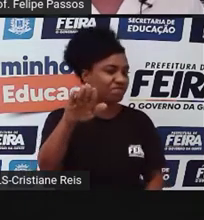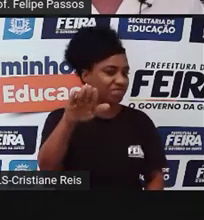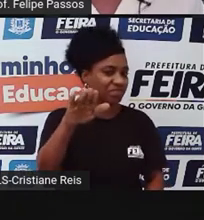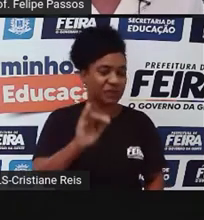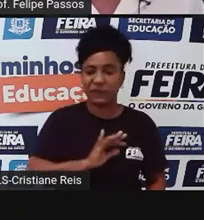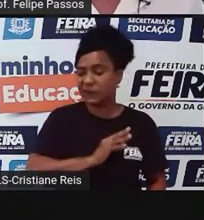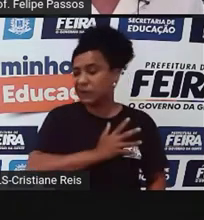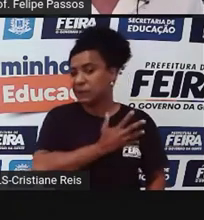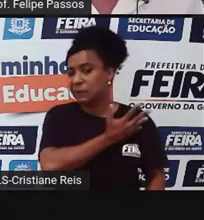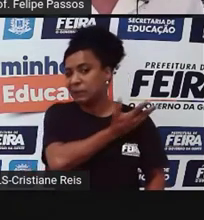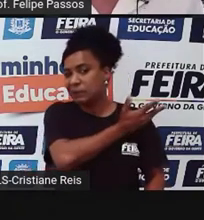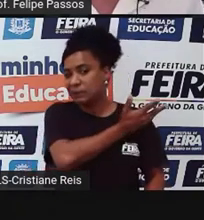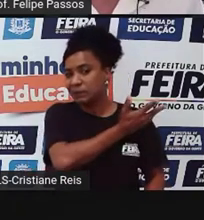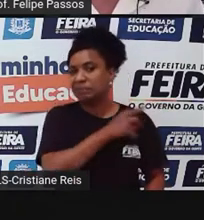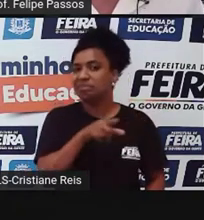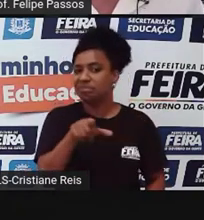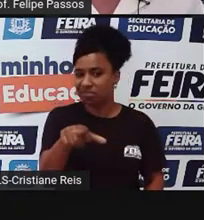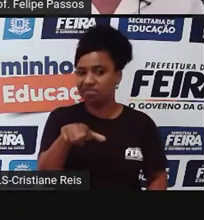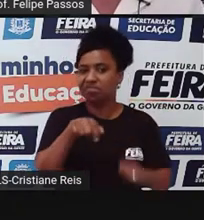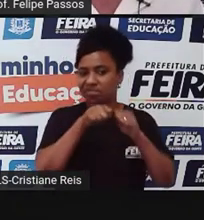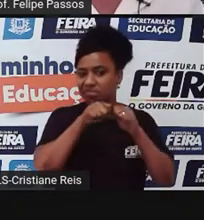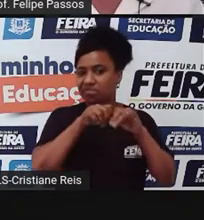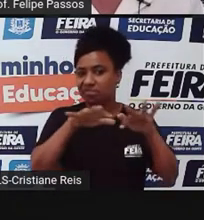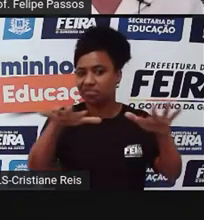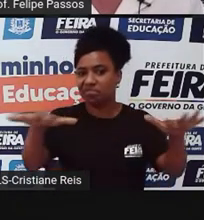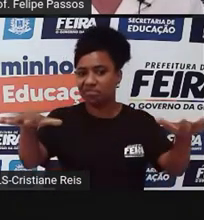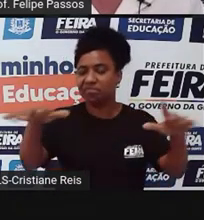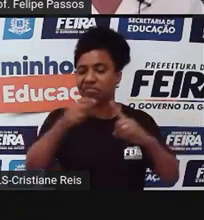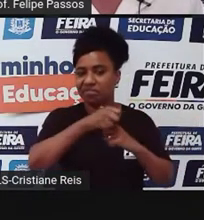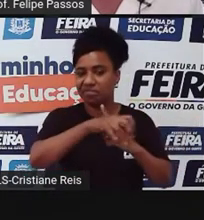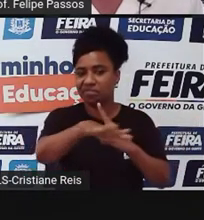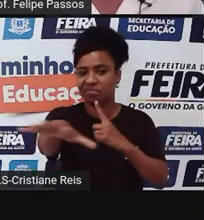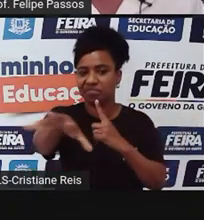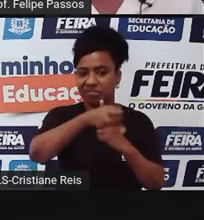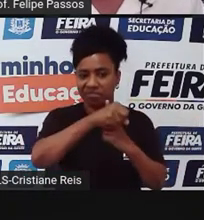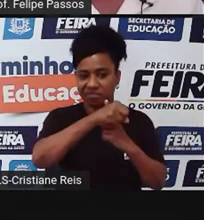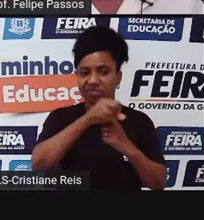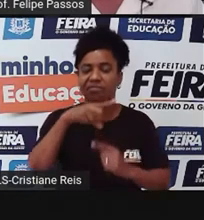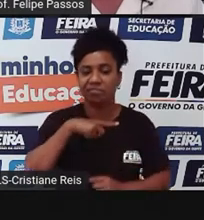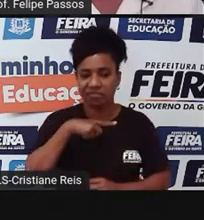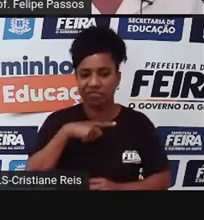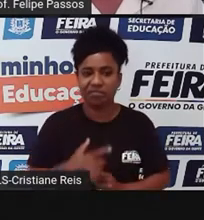a gente não pode deixar de falar que ele foi influente. Ele é influente até hoje, infelizmente.